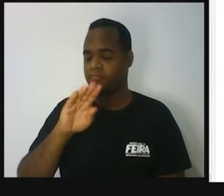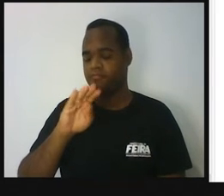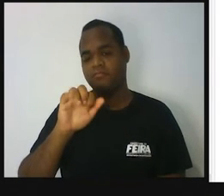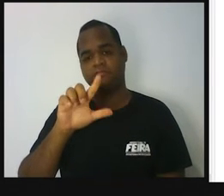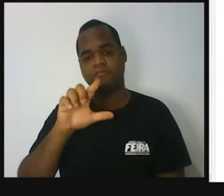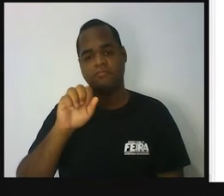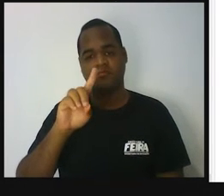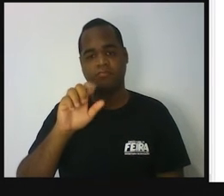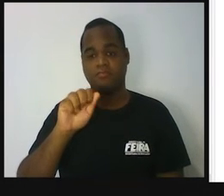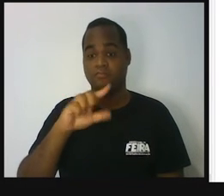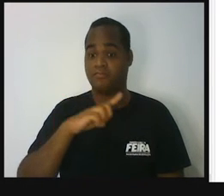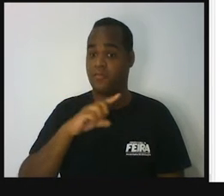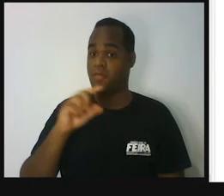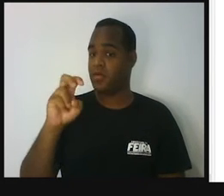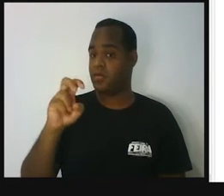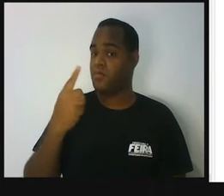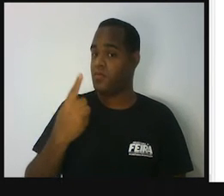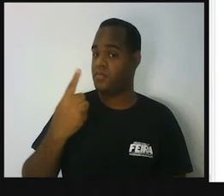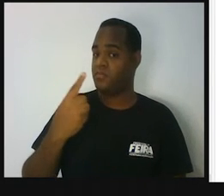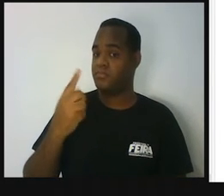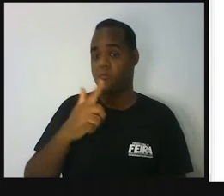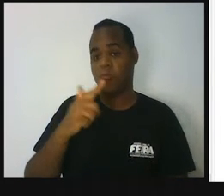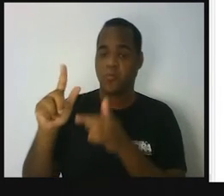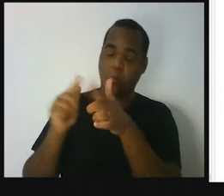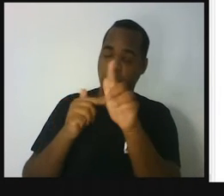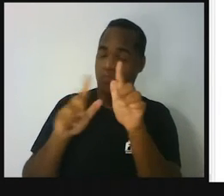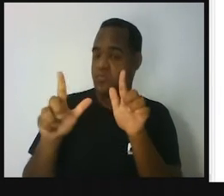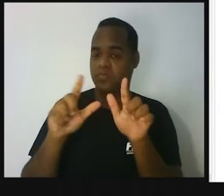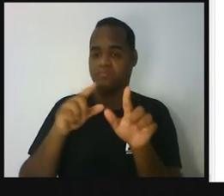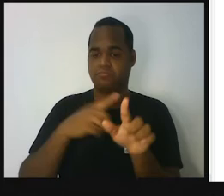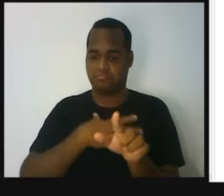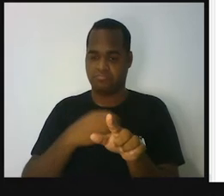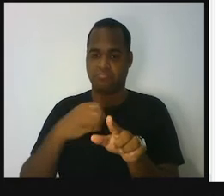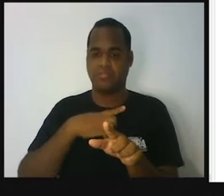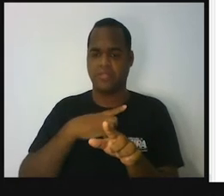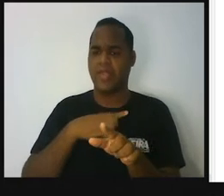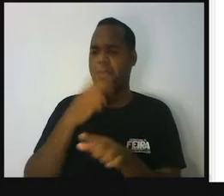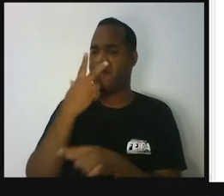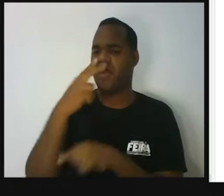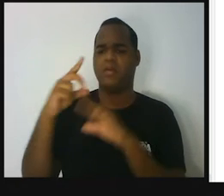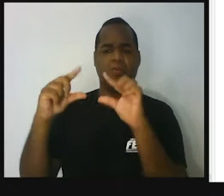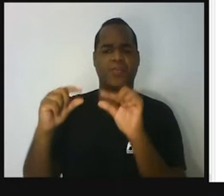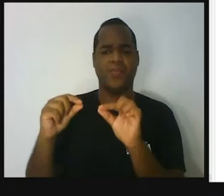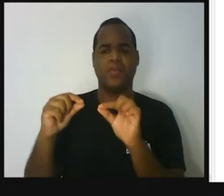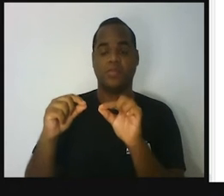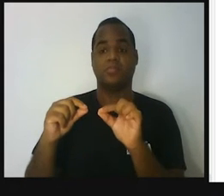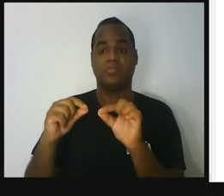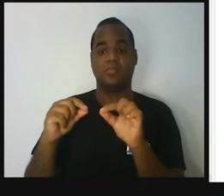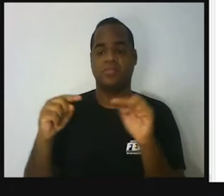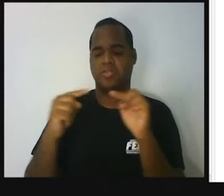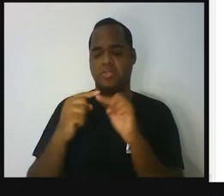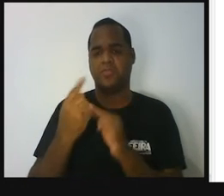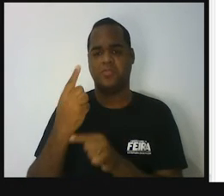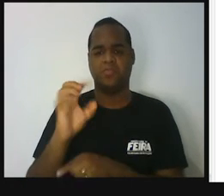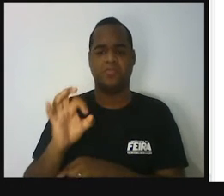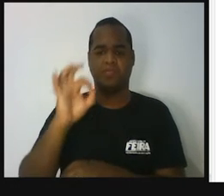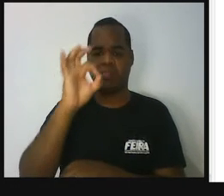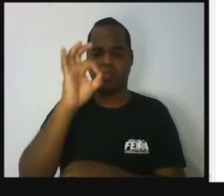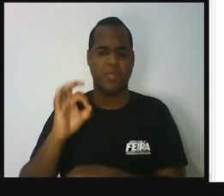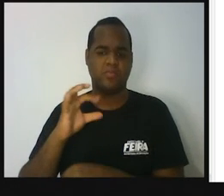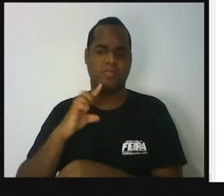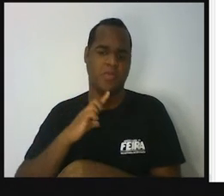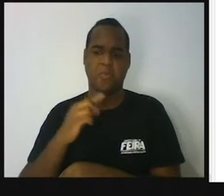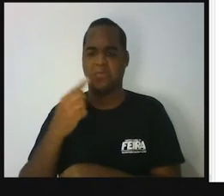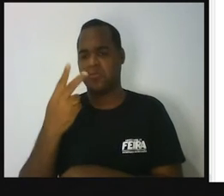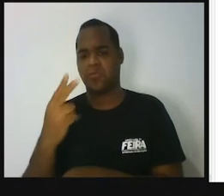múltiplos significa mais de um bebê. naturalmente é muito baixa, representando 1% a 2